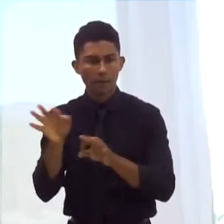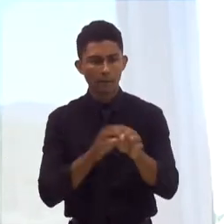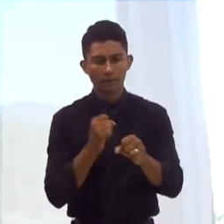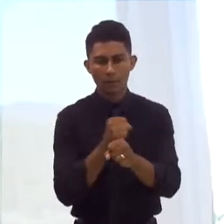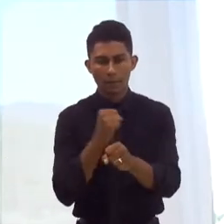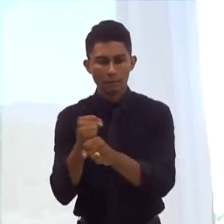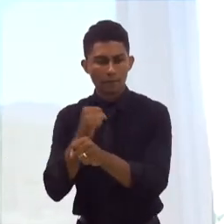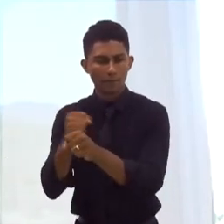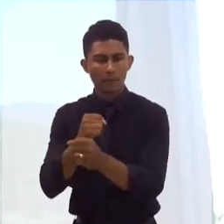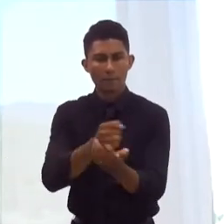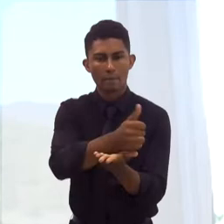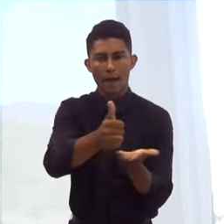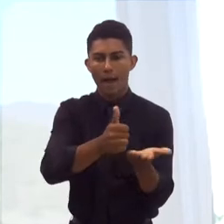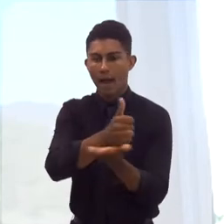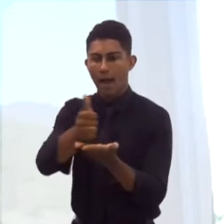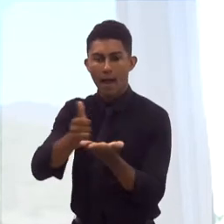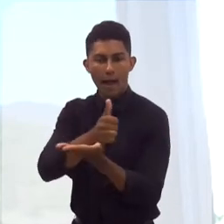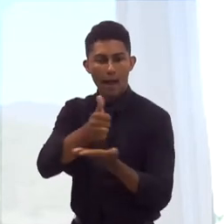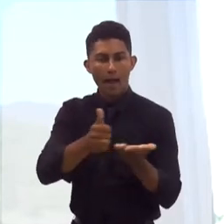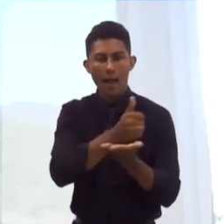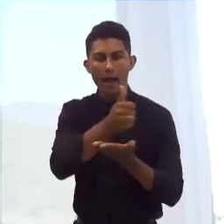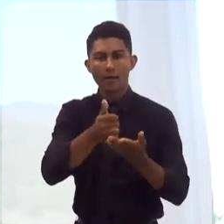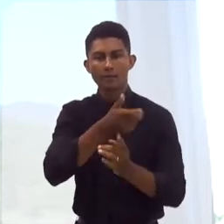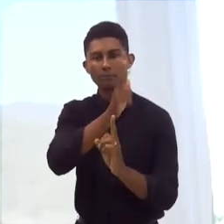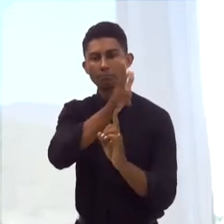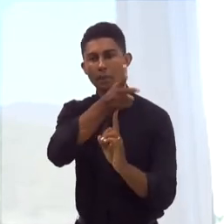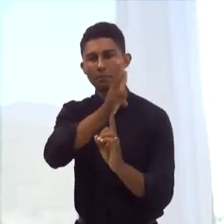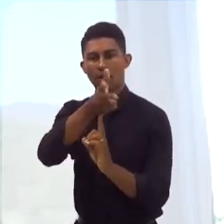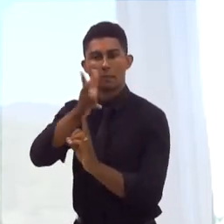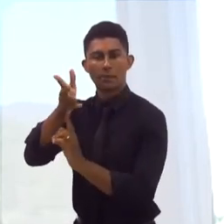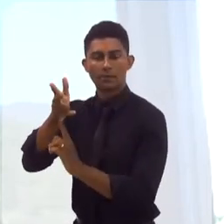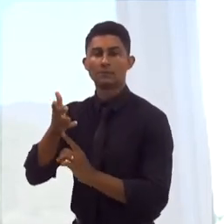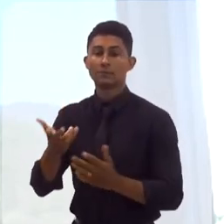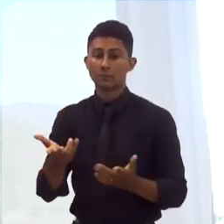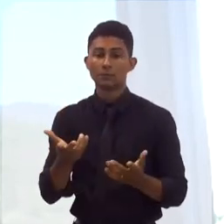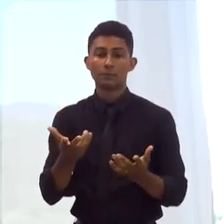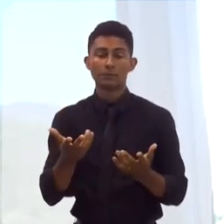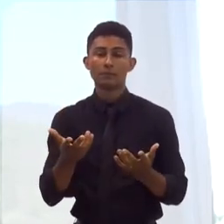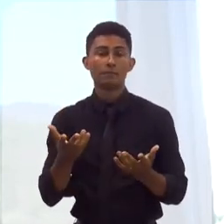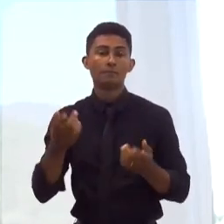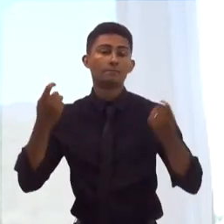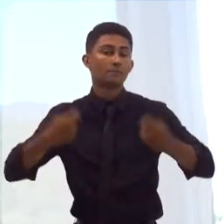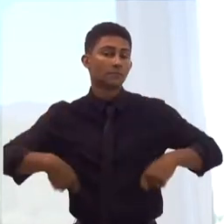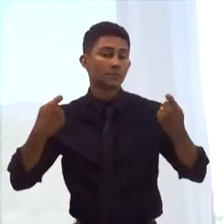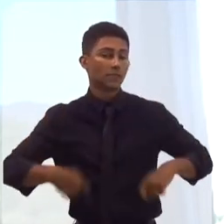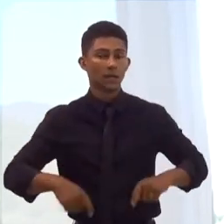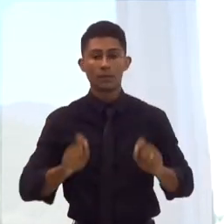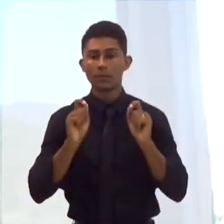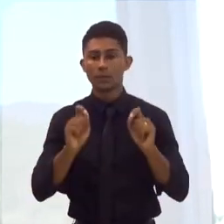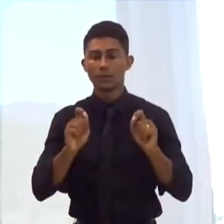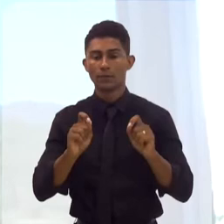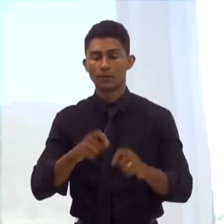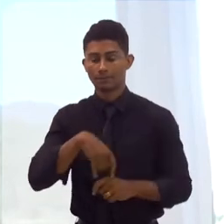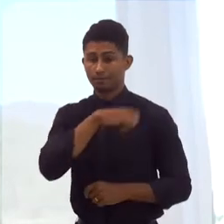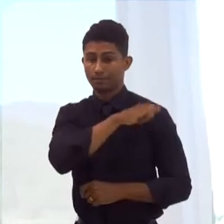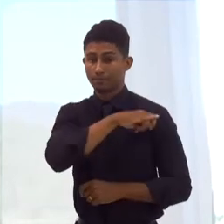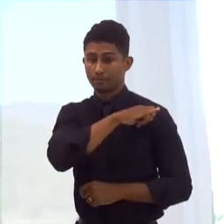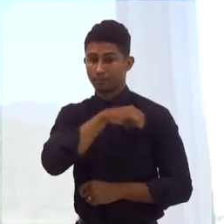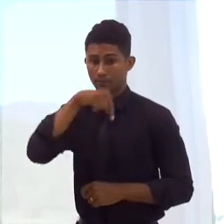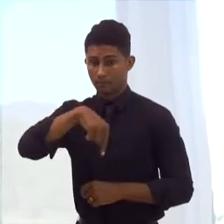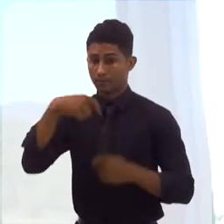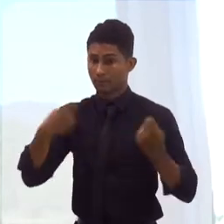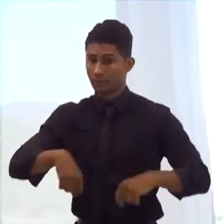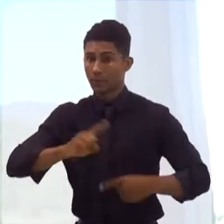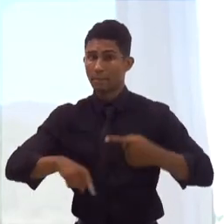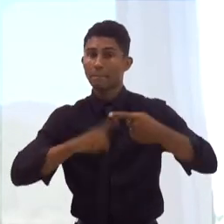de pás eólicas, montagem dos equipamentos necessários para esse tipo de projeto. Então, para que isso aconteça, passo inicial é que o Rio de Janeiro, primeiro,